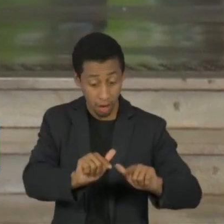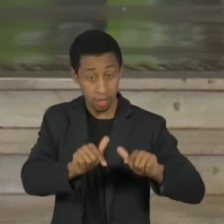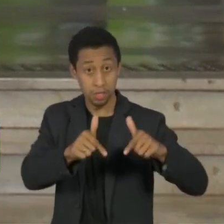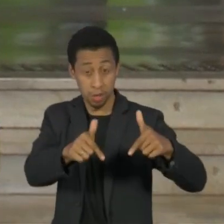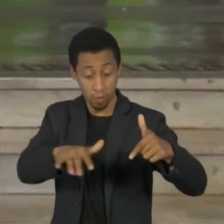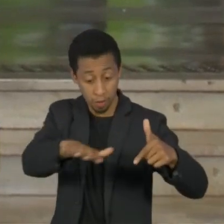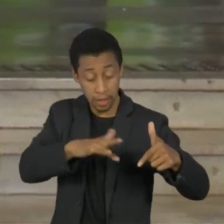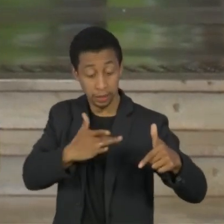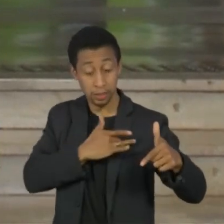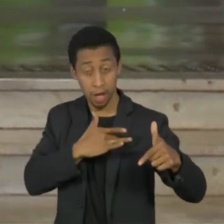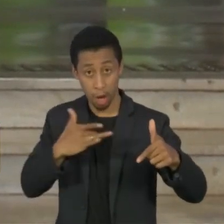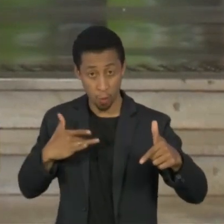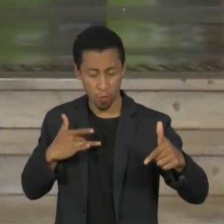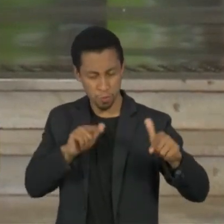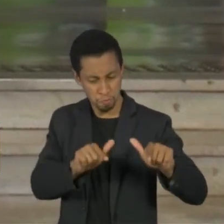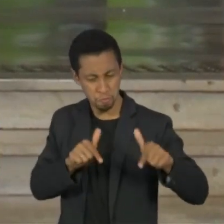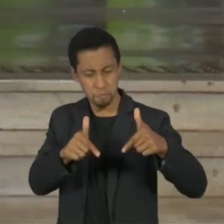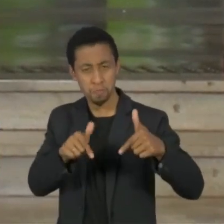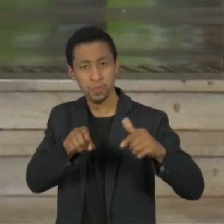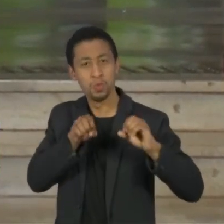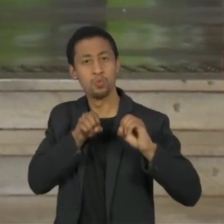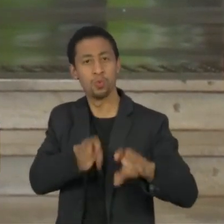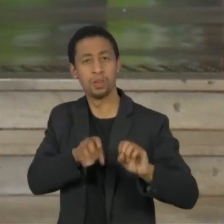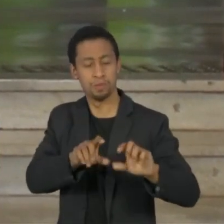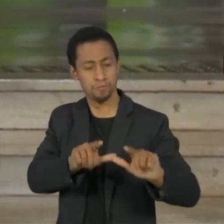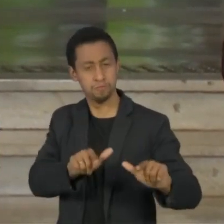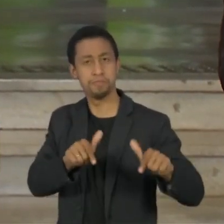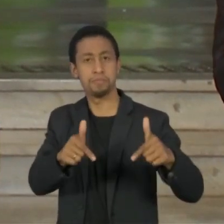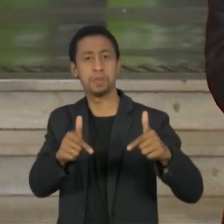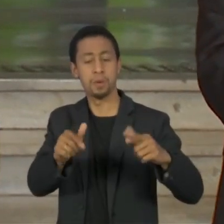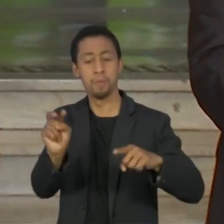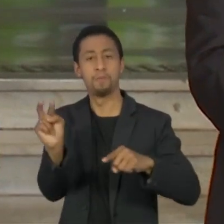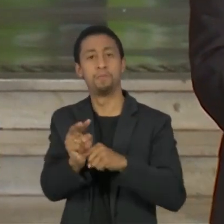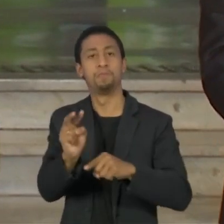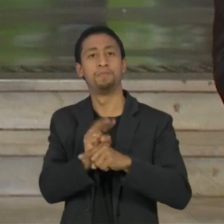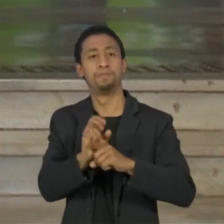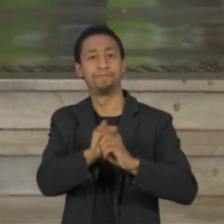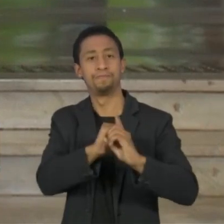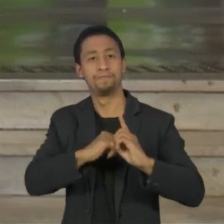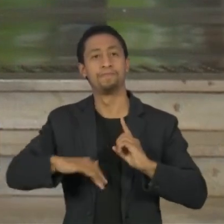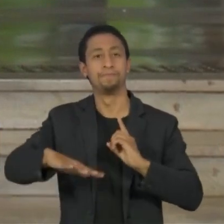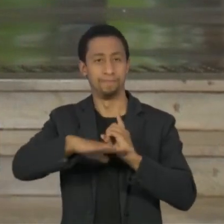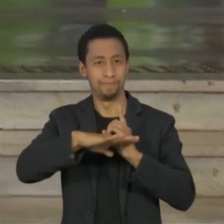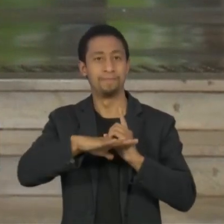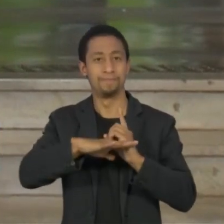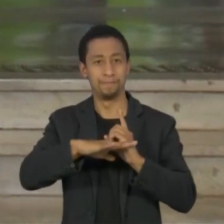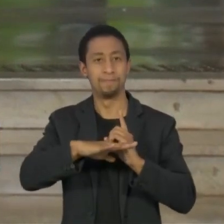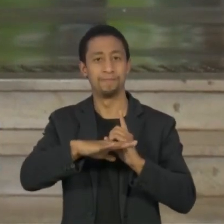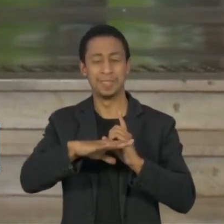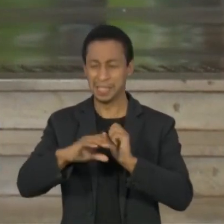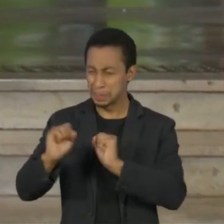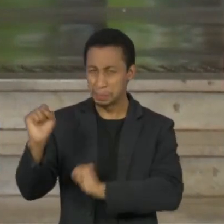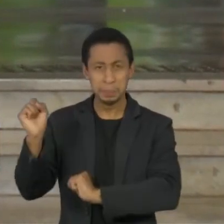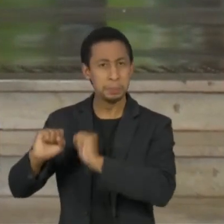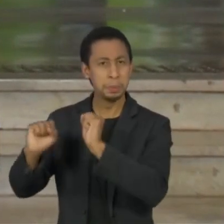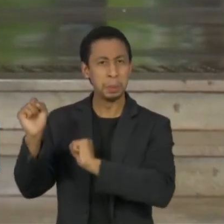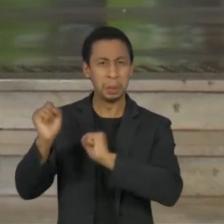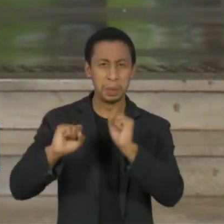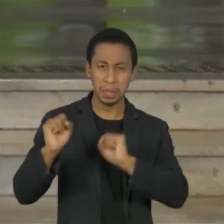saúde, de educação e de proteção social. Foram companhias inteiras,